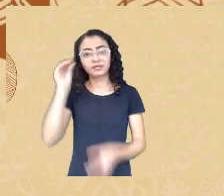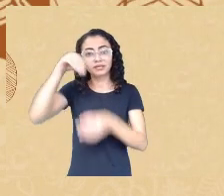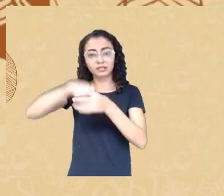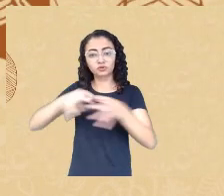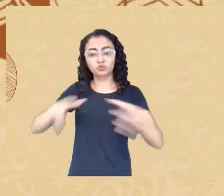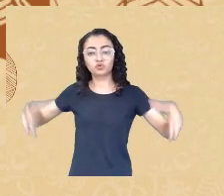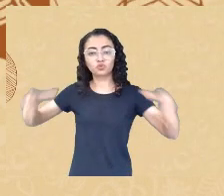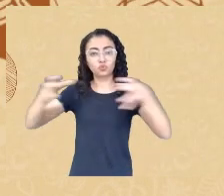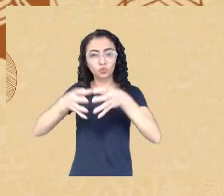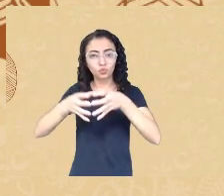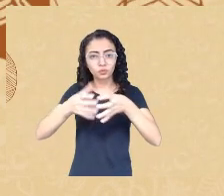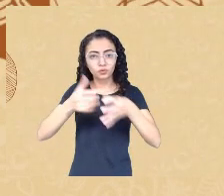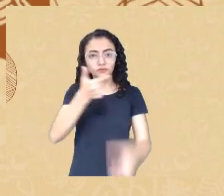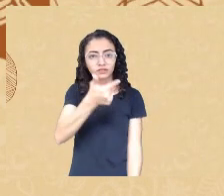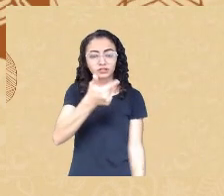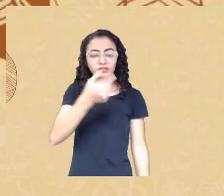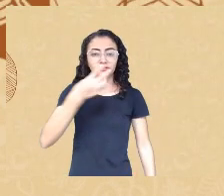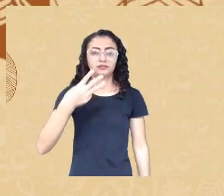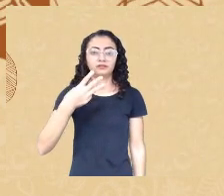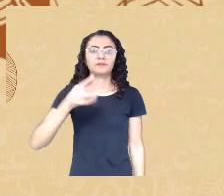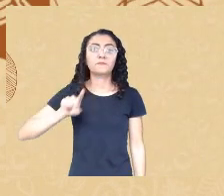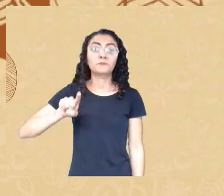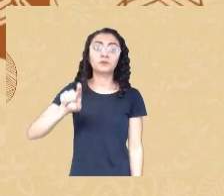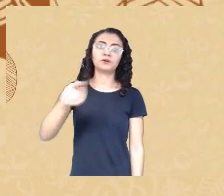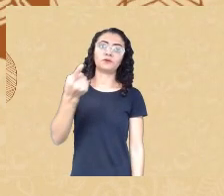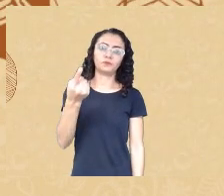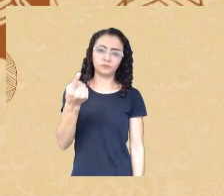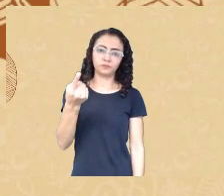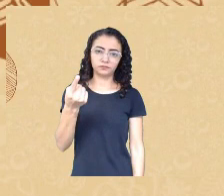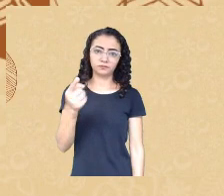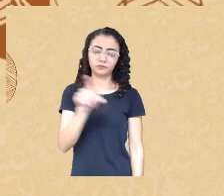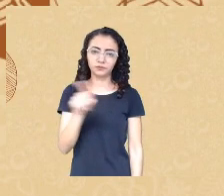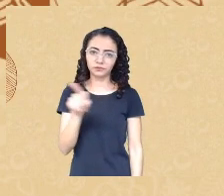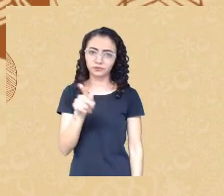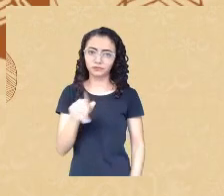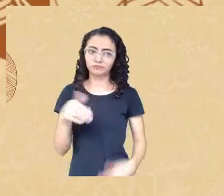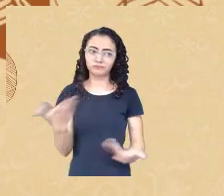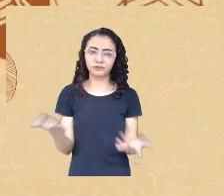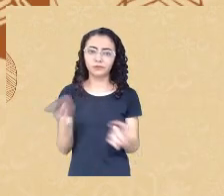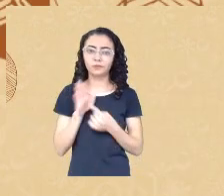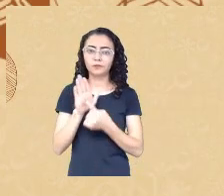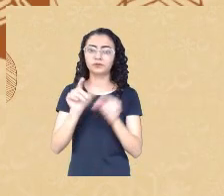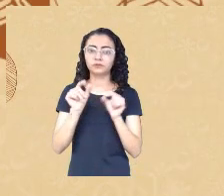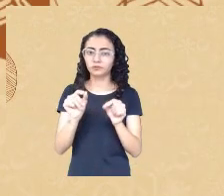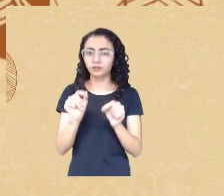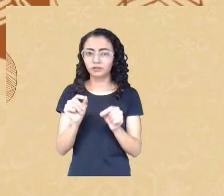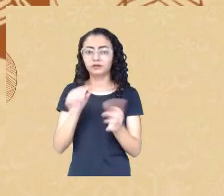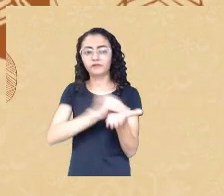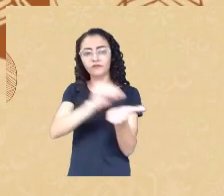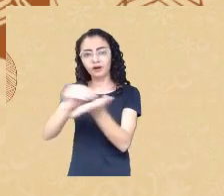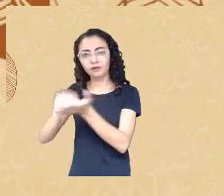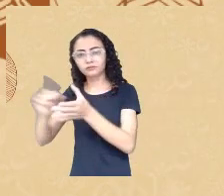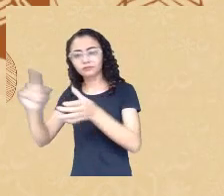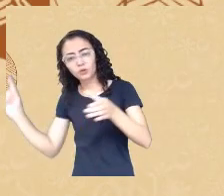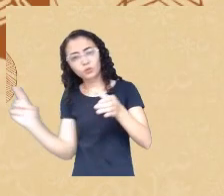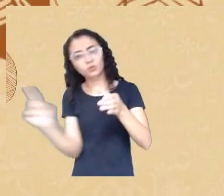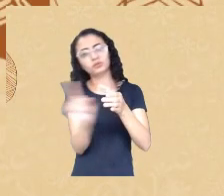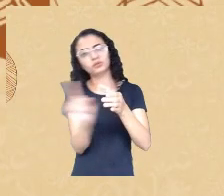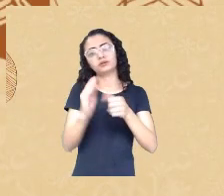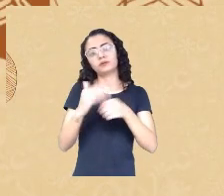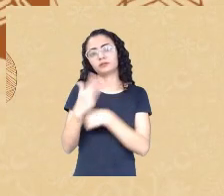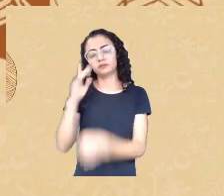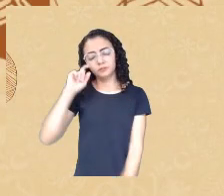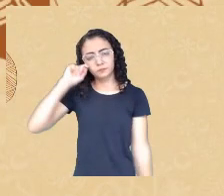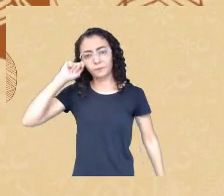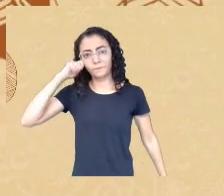indivíduos então fica claro que esse espaço não está sendo ocupado e no ano da pandemia quando a pandemia começou a gente teve